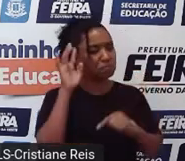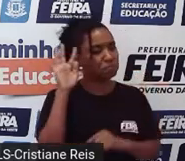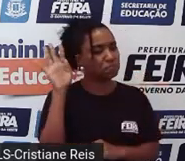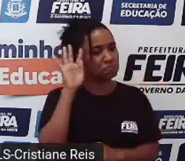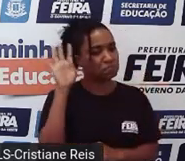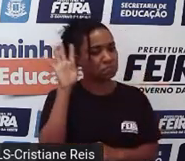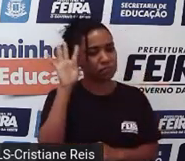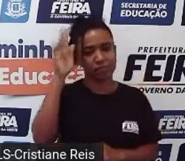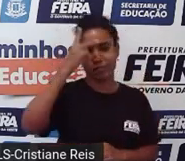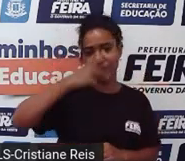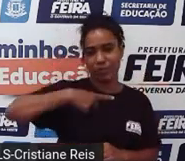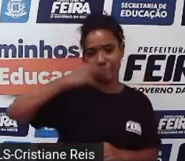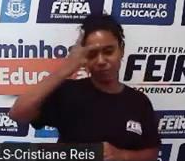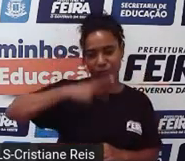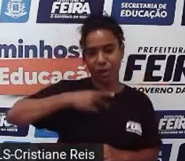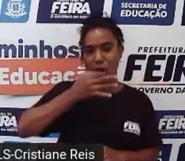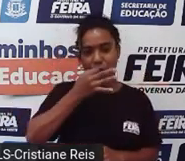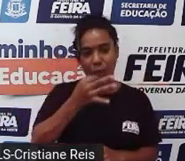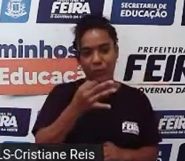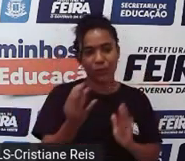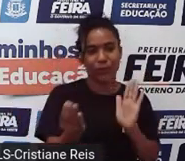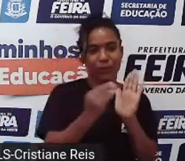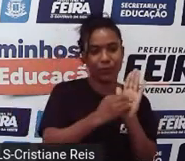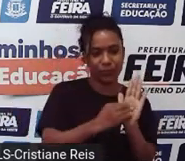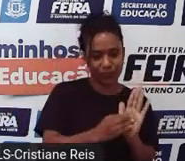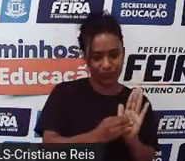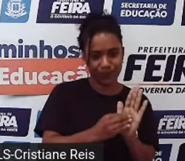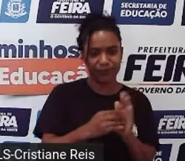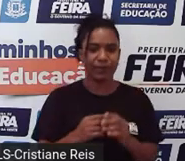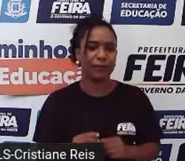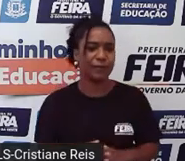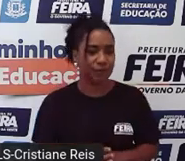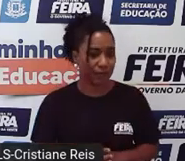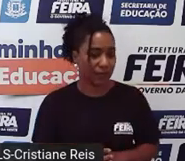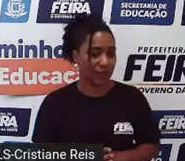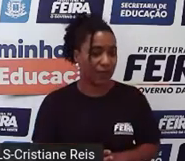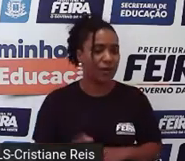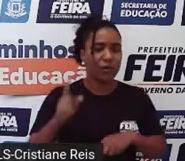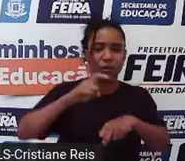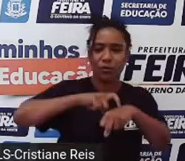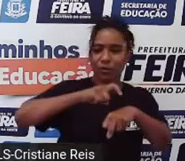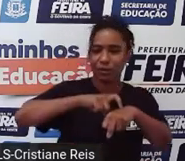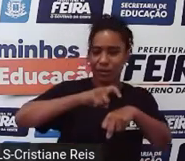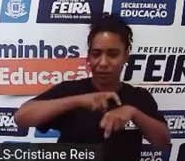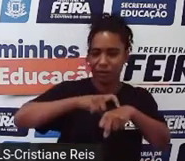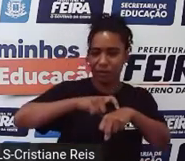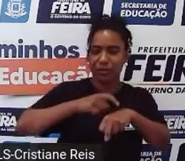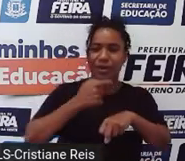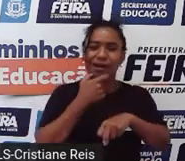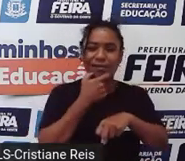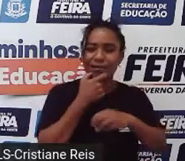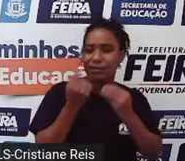conhecimentos. Como falar sobre o tempo? Weather em inglês.